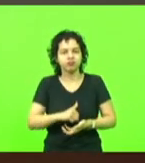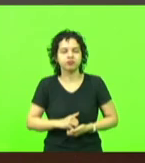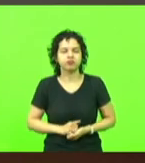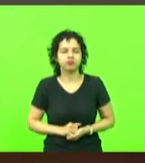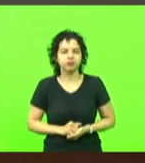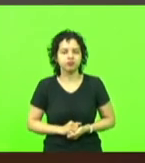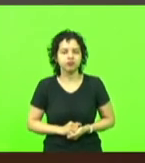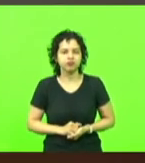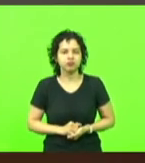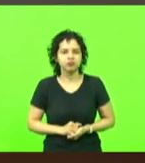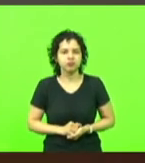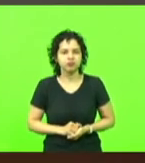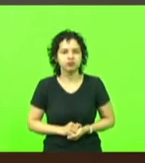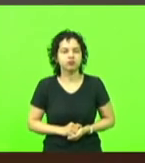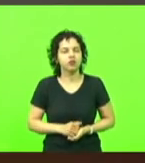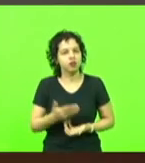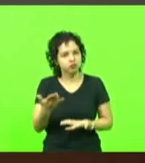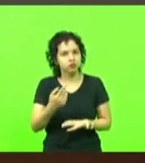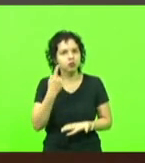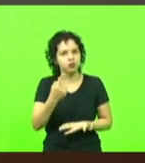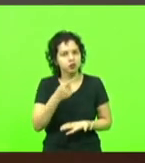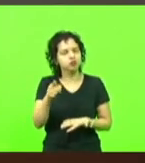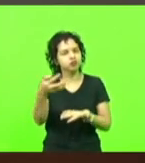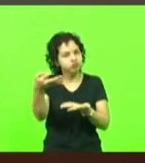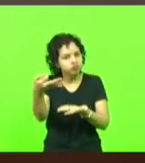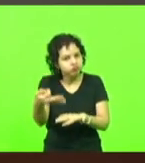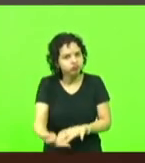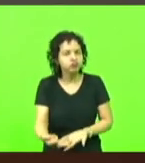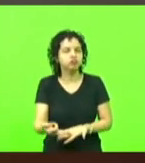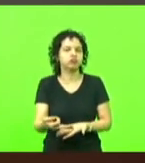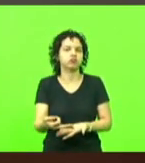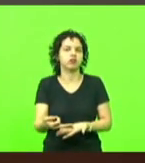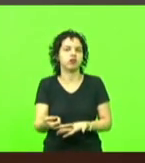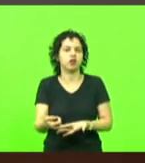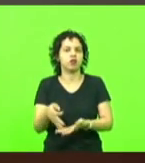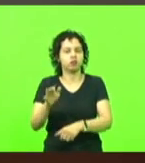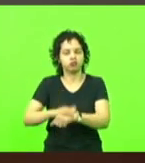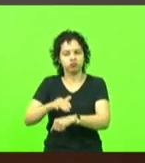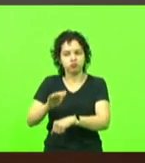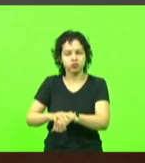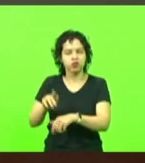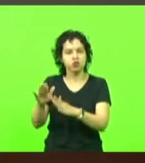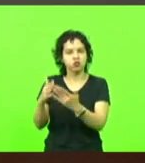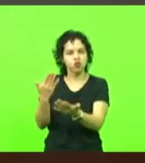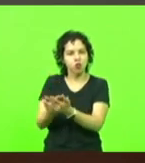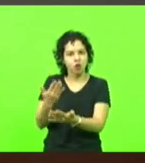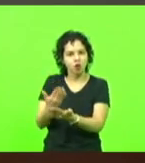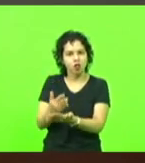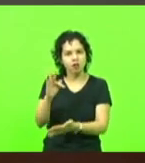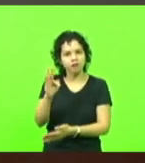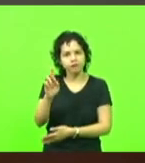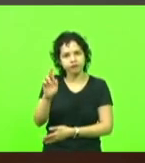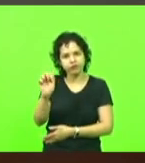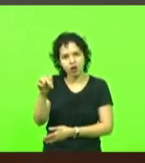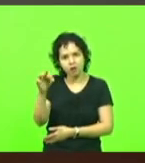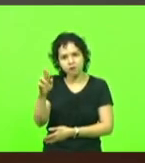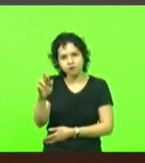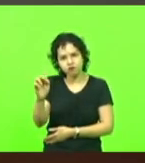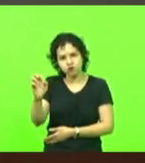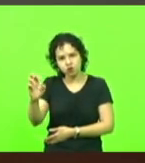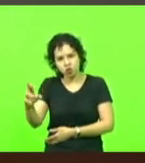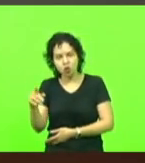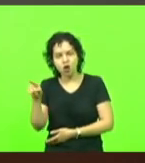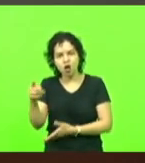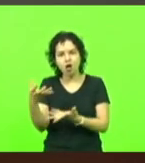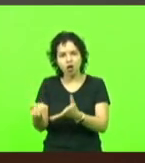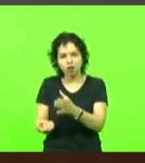deputado, vossa excelência tem toda a razão isso daí veio da escola de Frankfurt quando eles intentam colocar